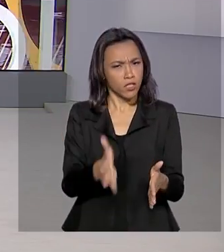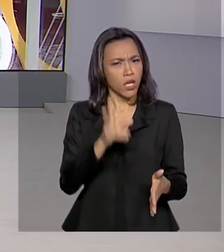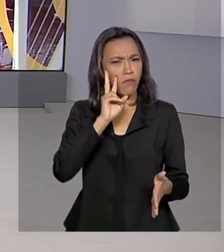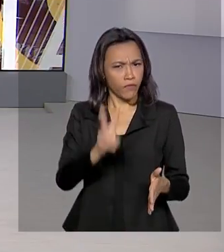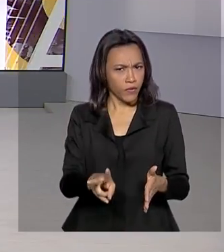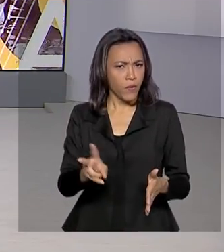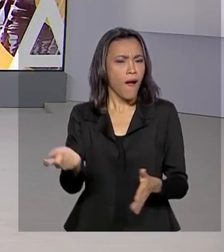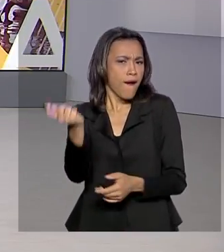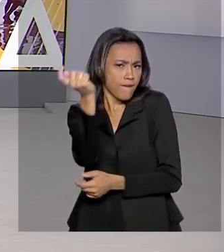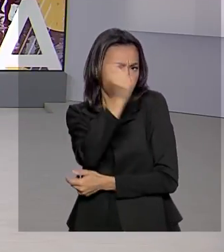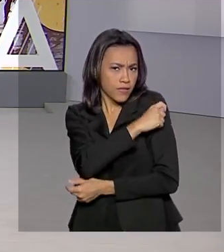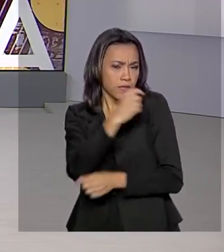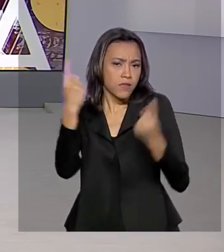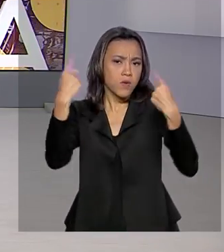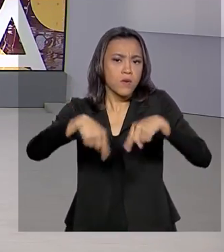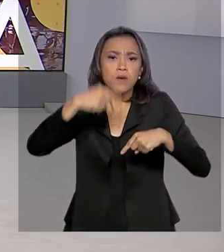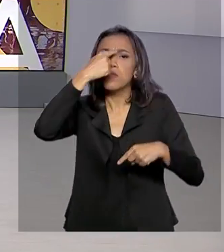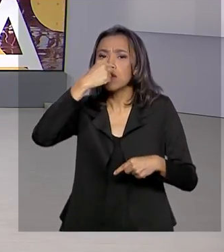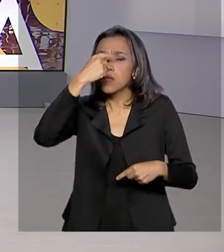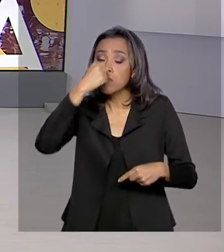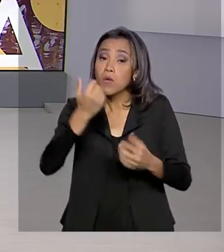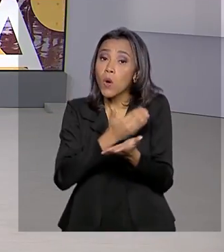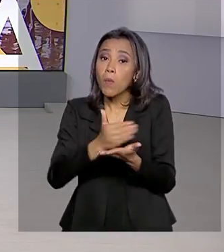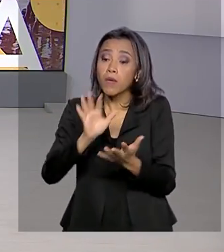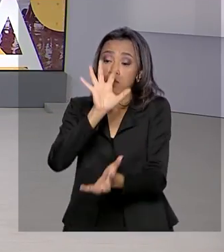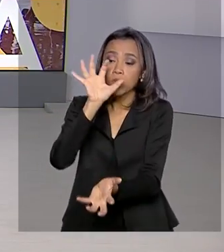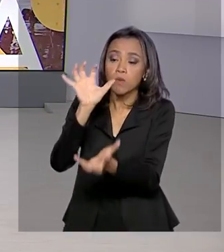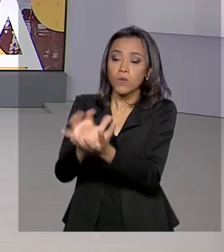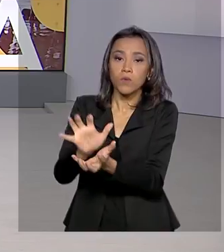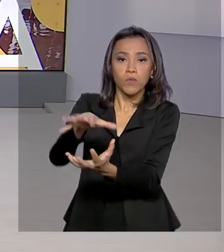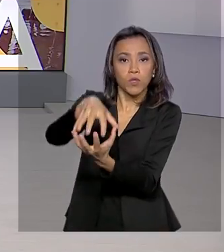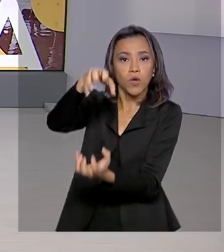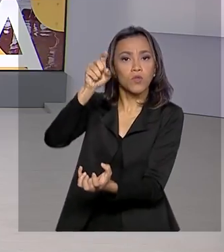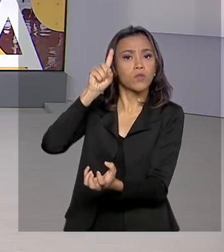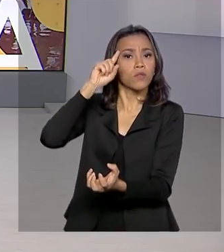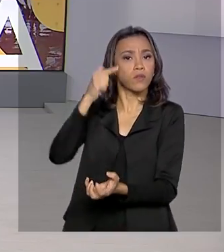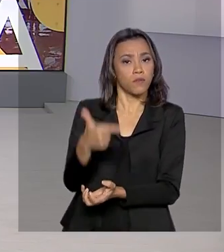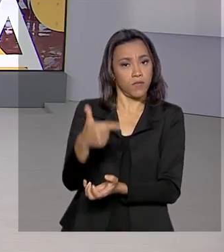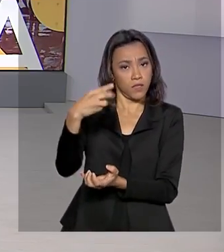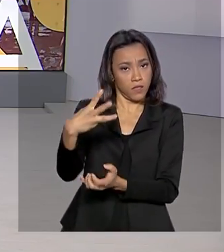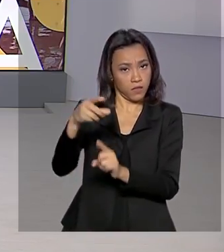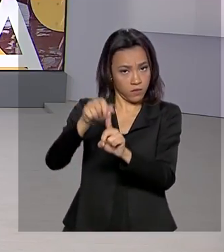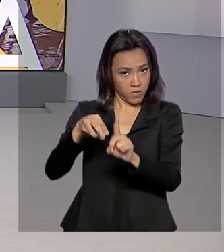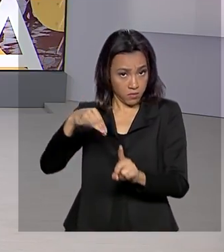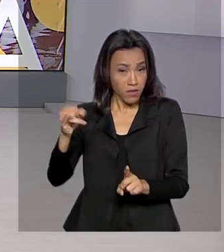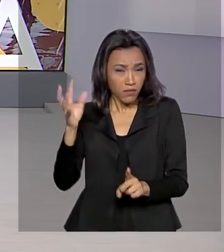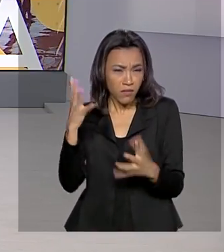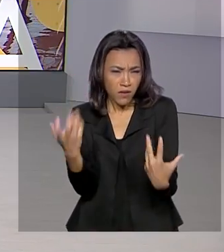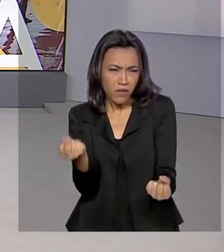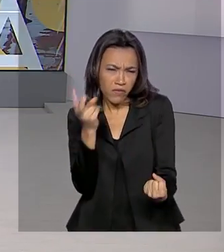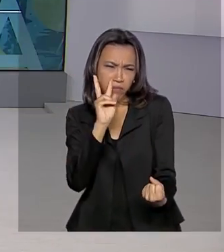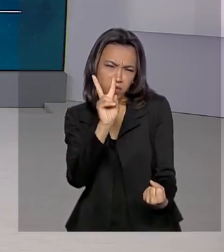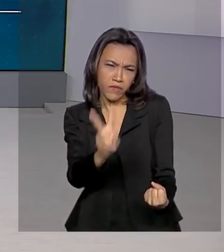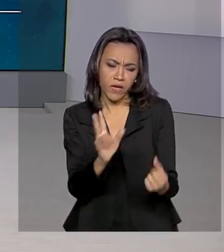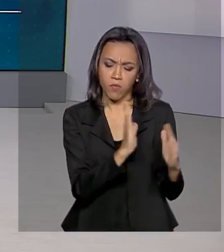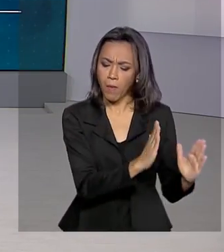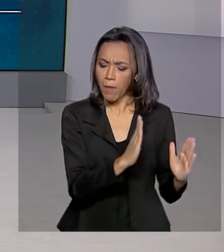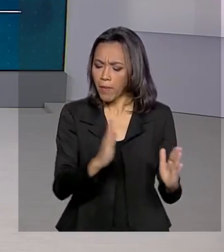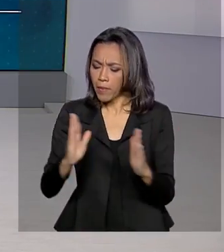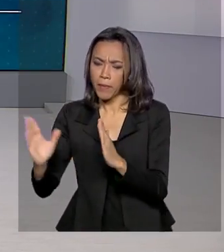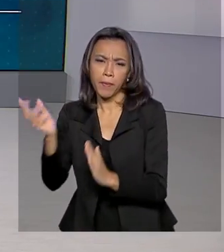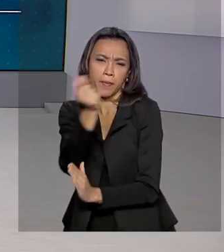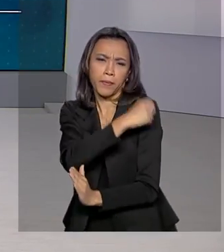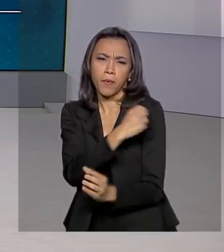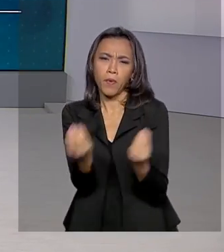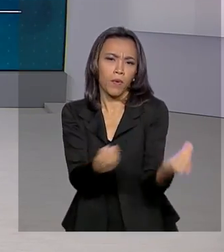a vacinação contra a gripe começa pelos idosos no dia 23 de março. Vamos ver aqui no telão as demais fases da campanha? Vamos